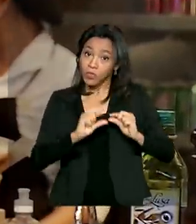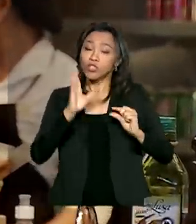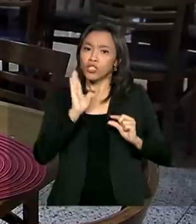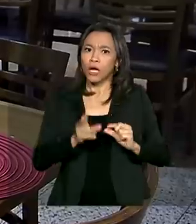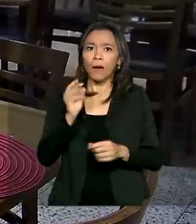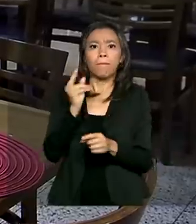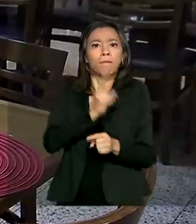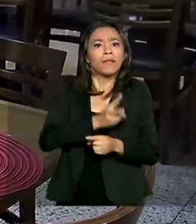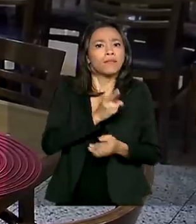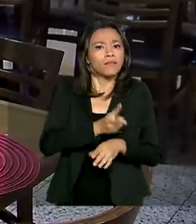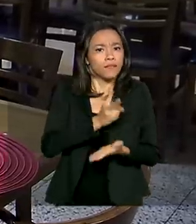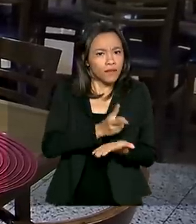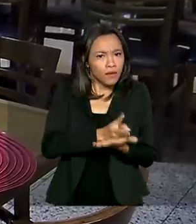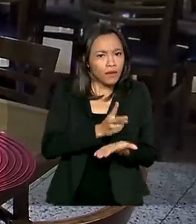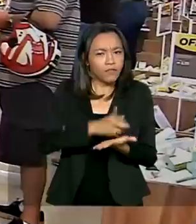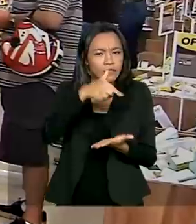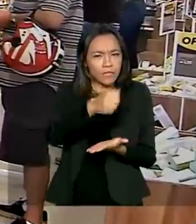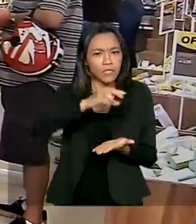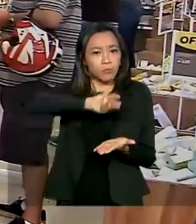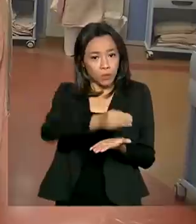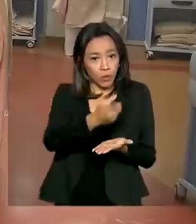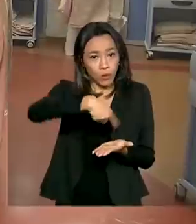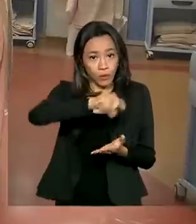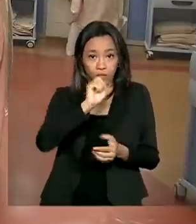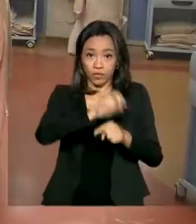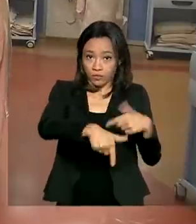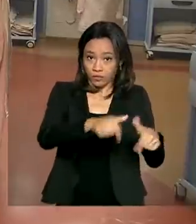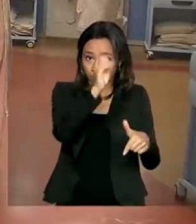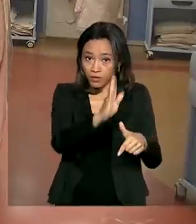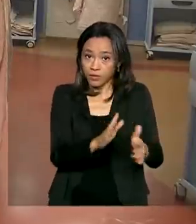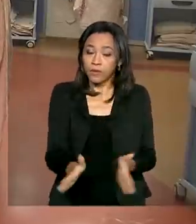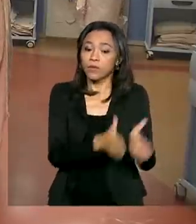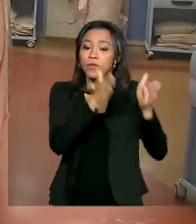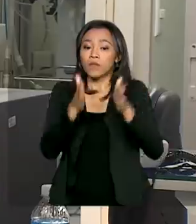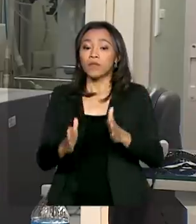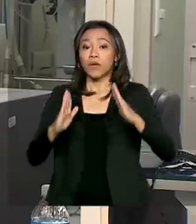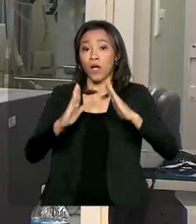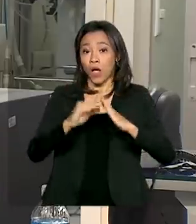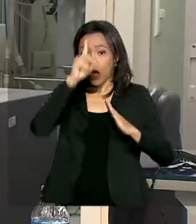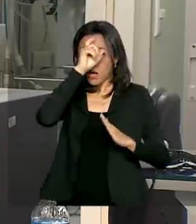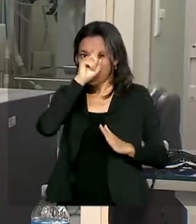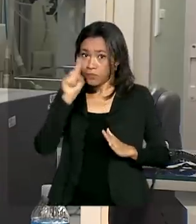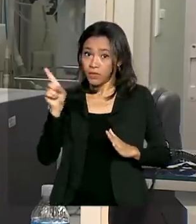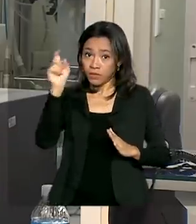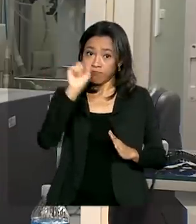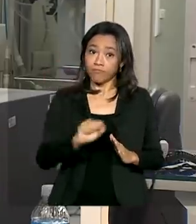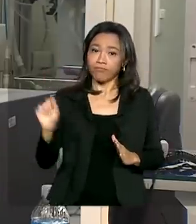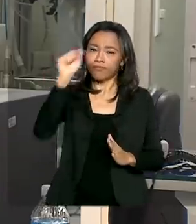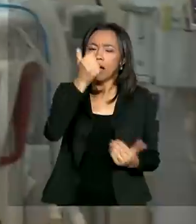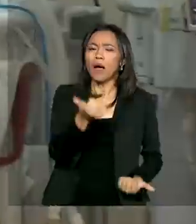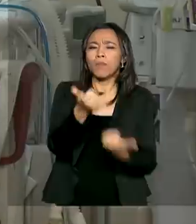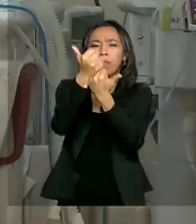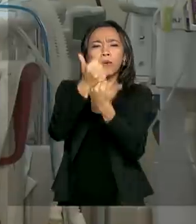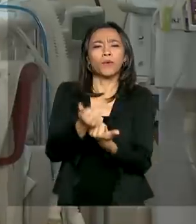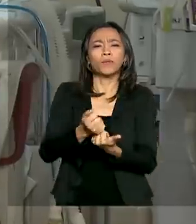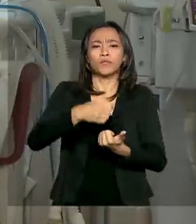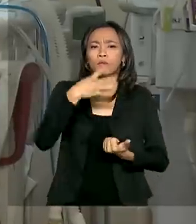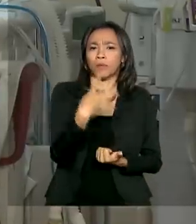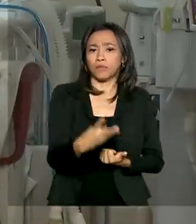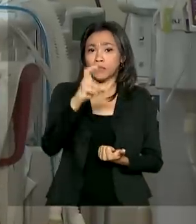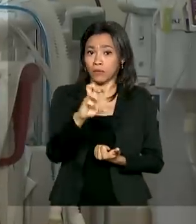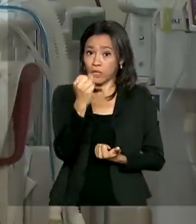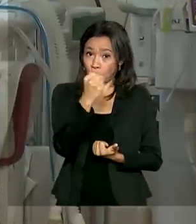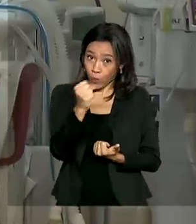de 7 milhões de empregos no Brasil. Hospitais ganham reforço de 458 leitos de UTI